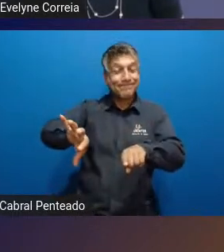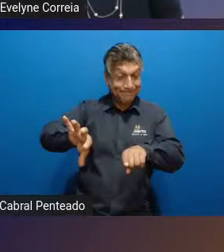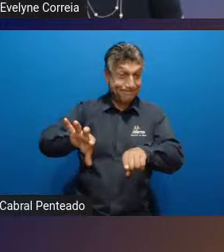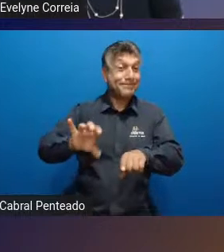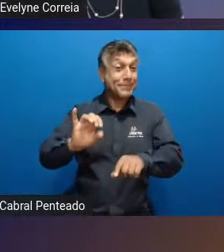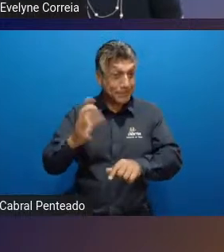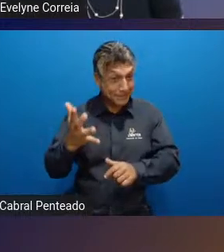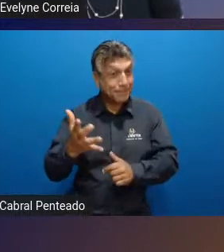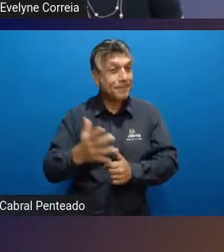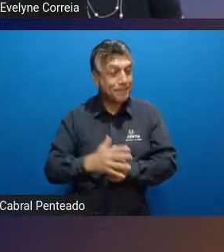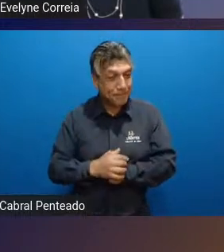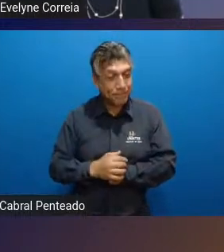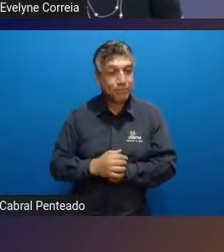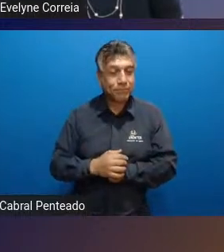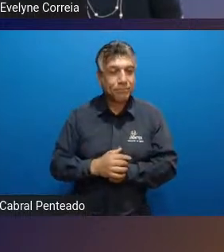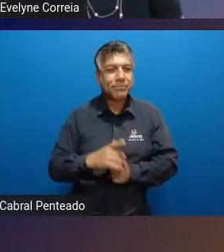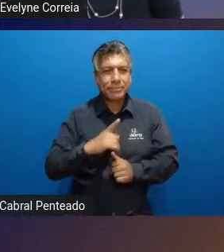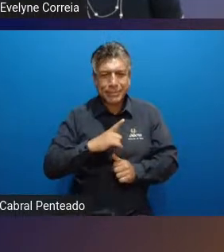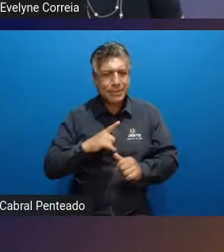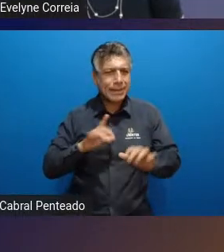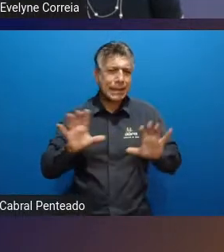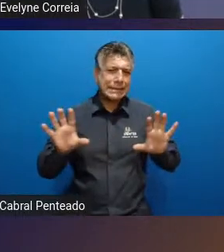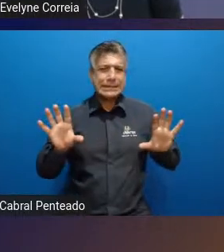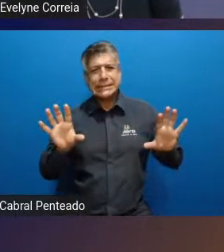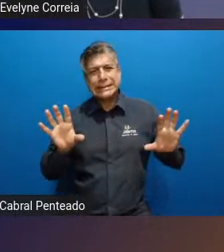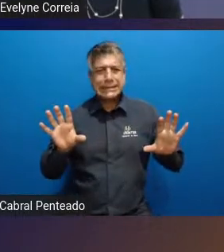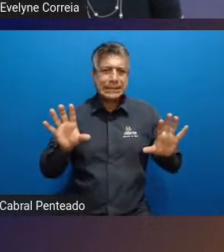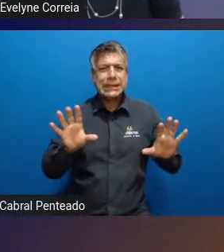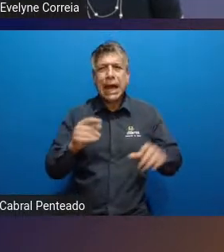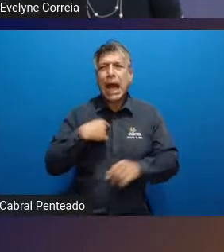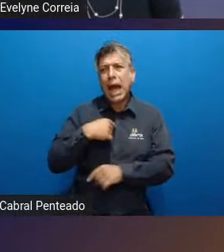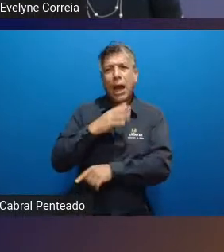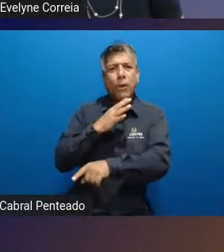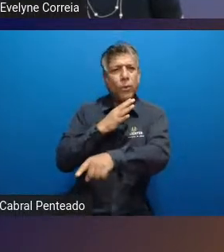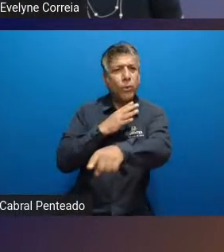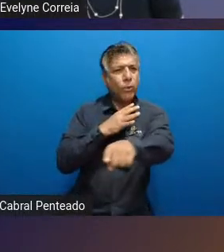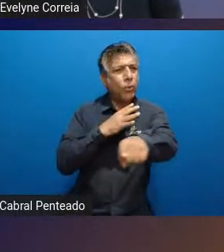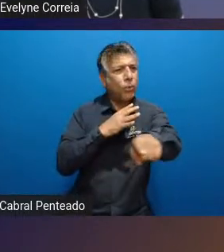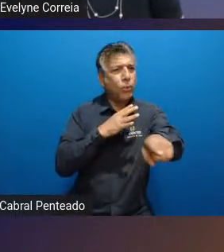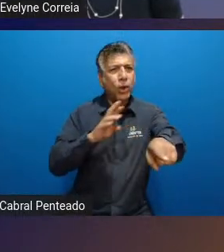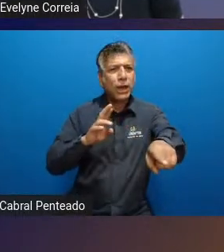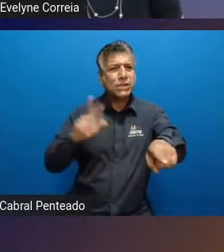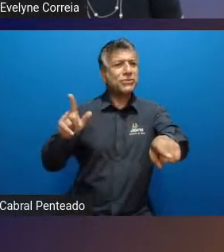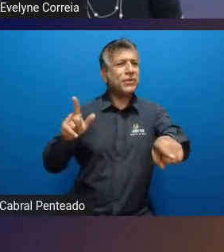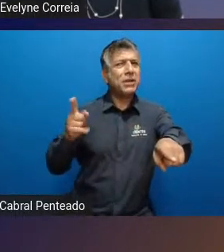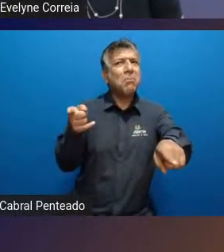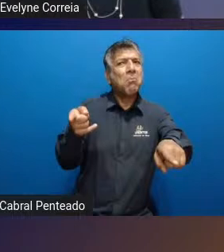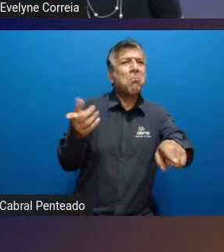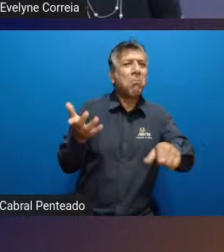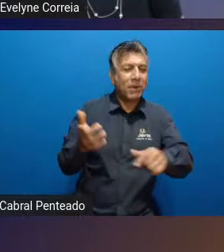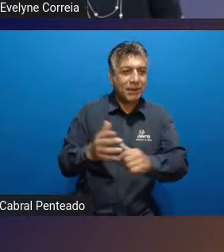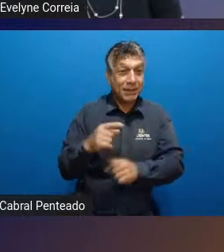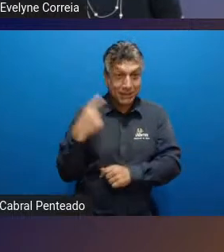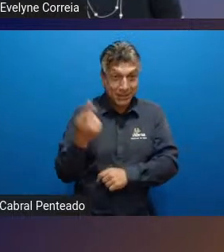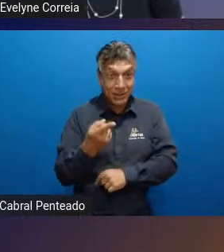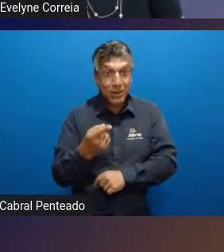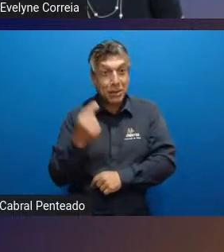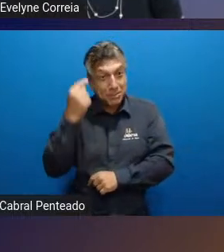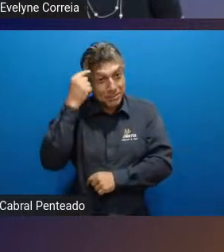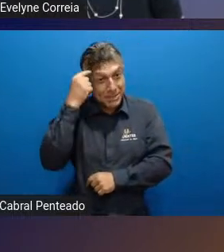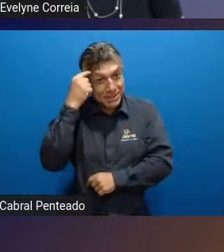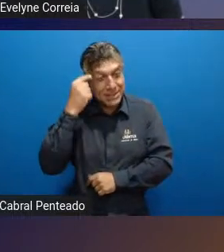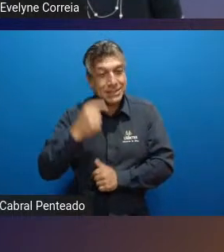acaba causando algum desconforto na sociedade, né? Então, se a gente começar, se a gente for fazer